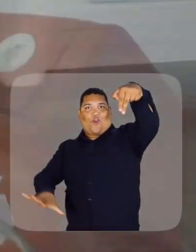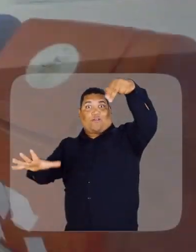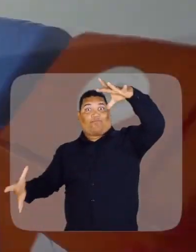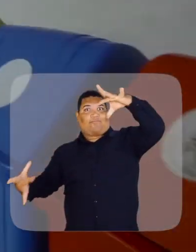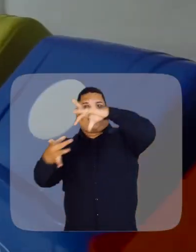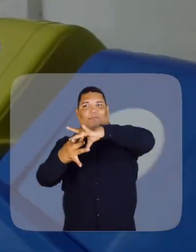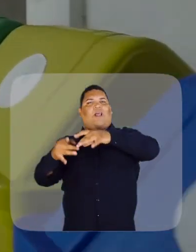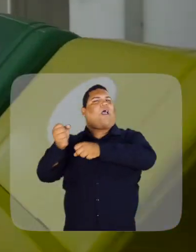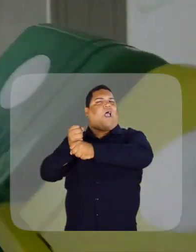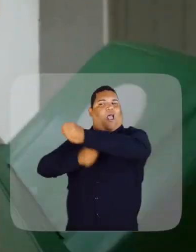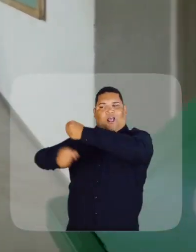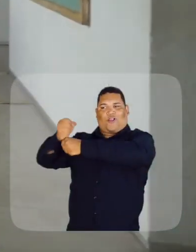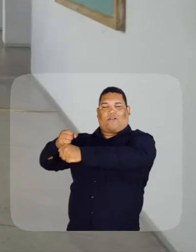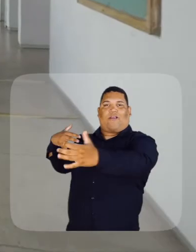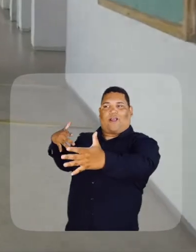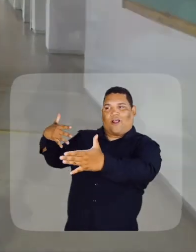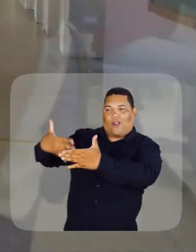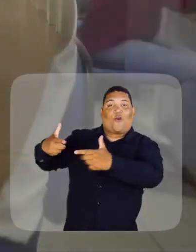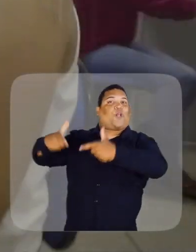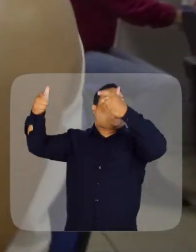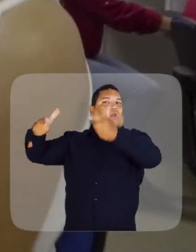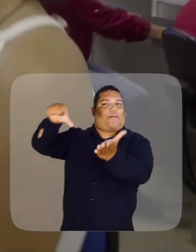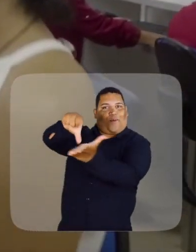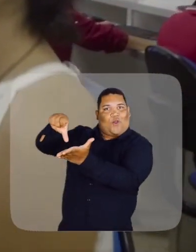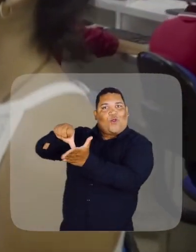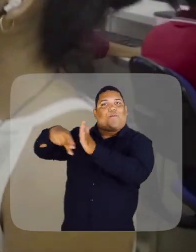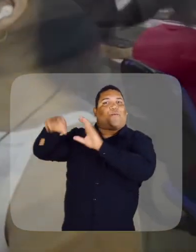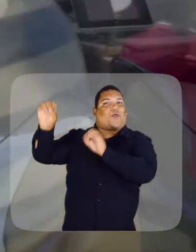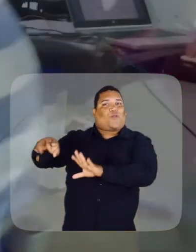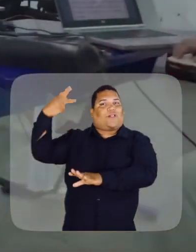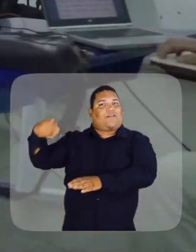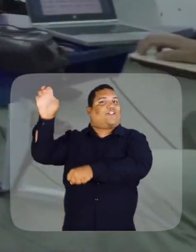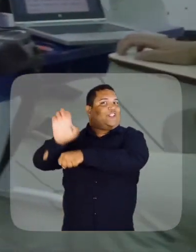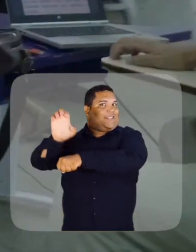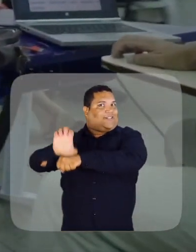e vem se transformando nos últimos anos em um polo de educação do estado.